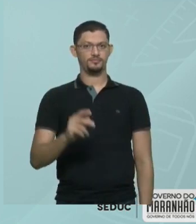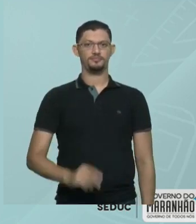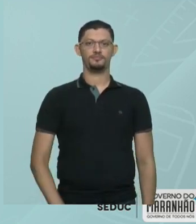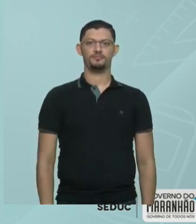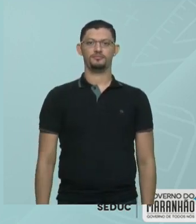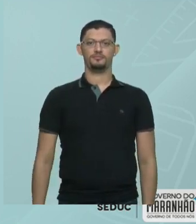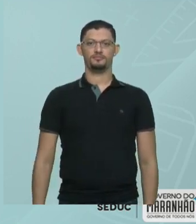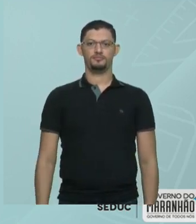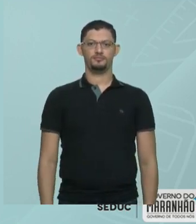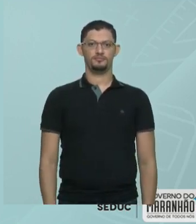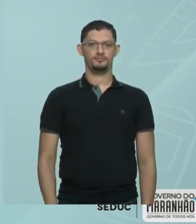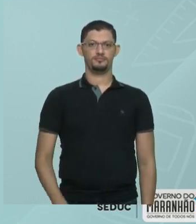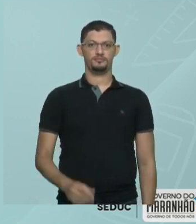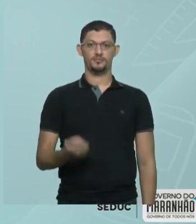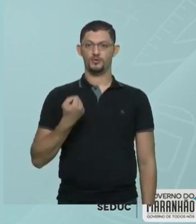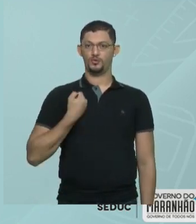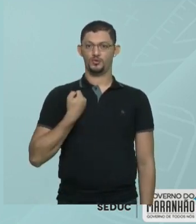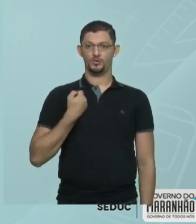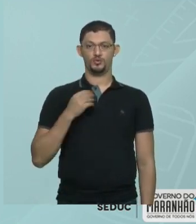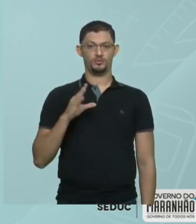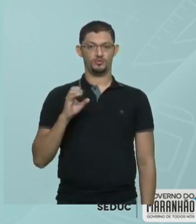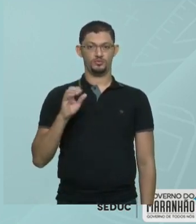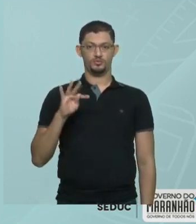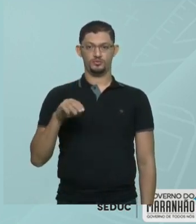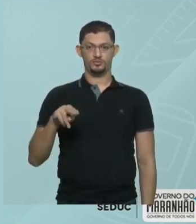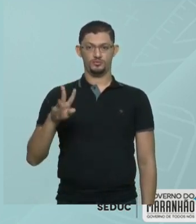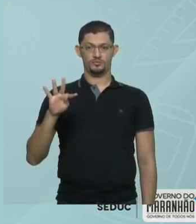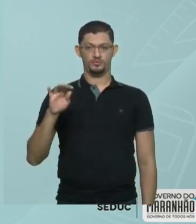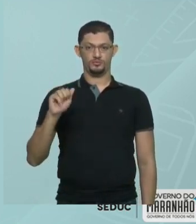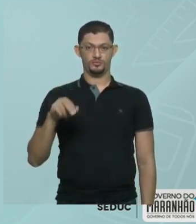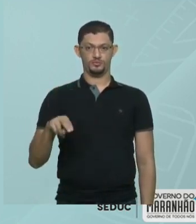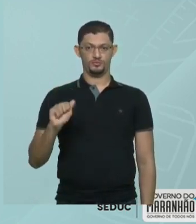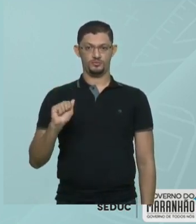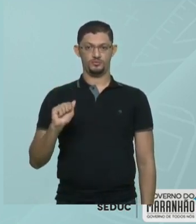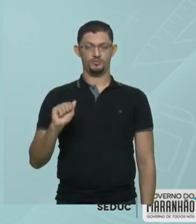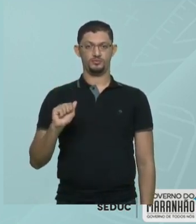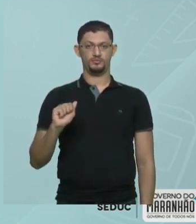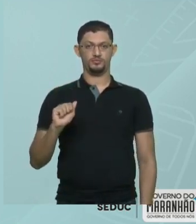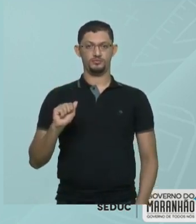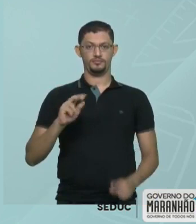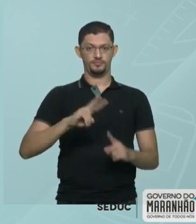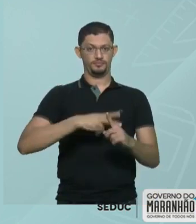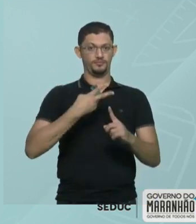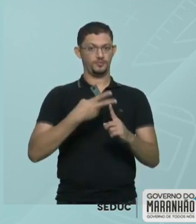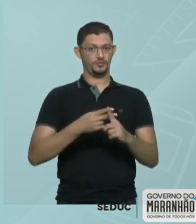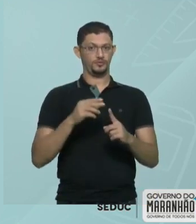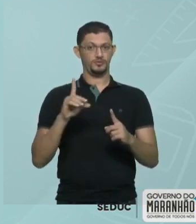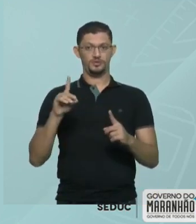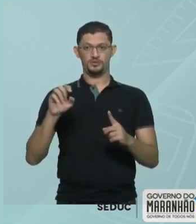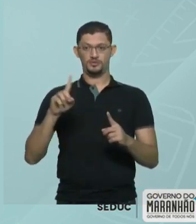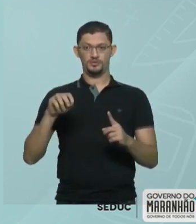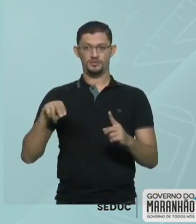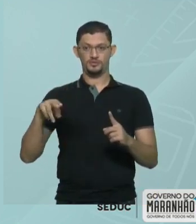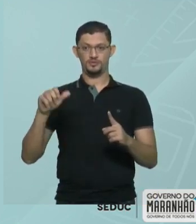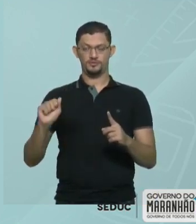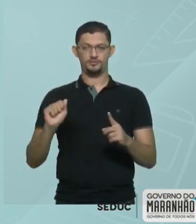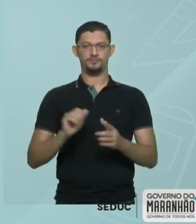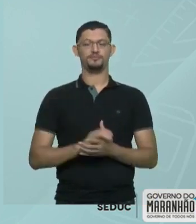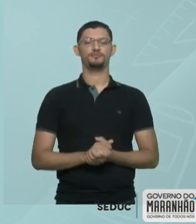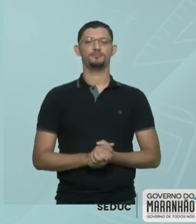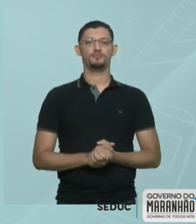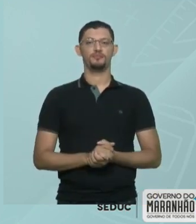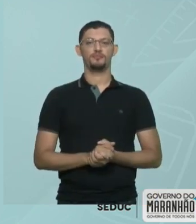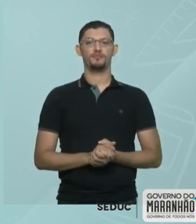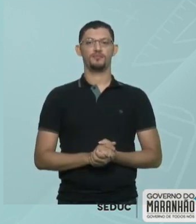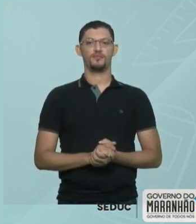O algarismo da centena é o dobro do algarismo da dezena. Então, a centena